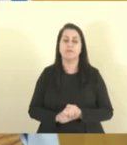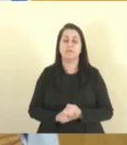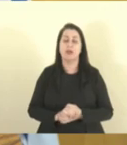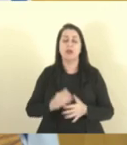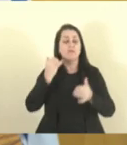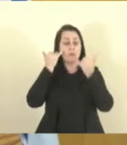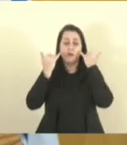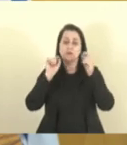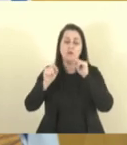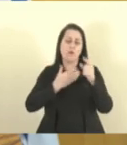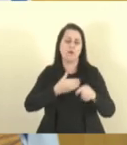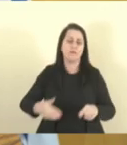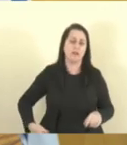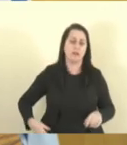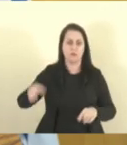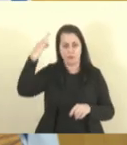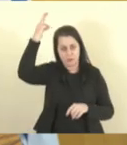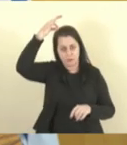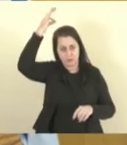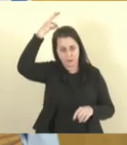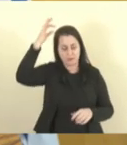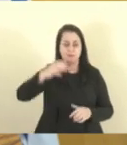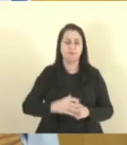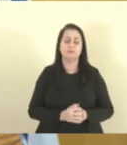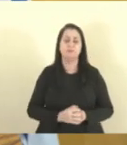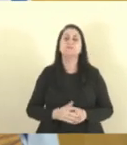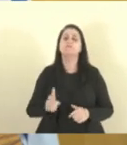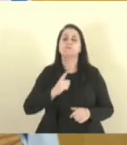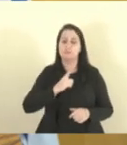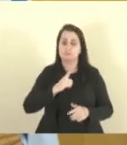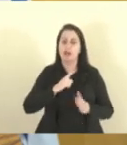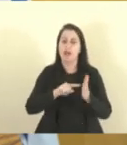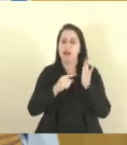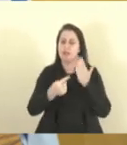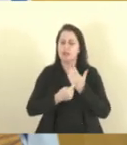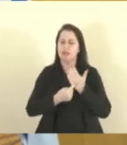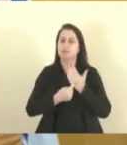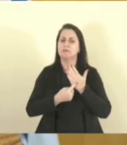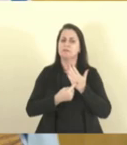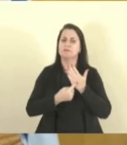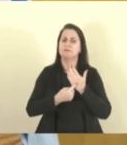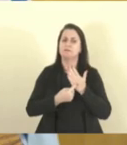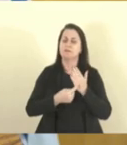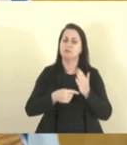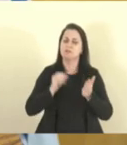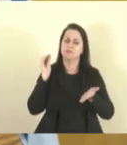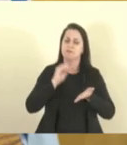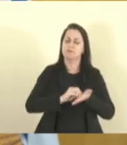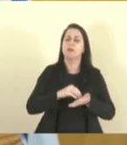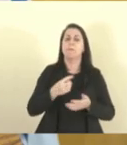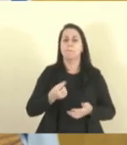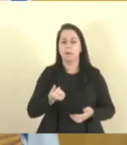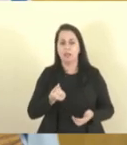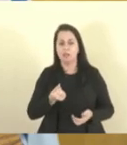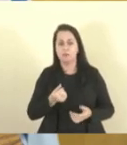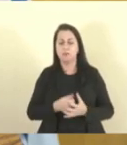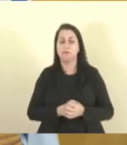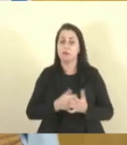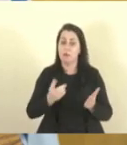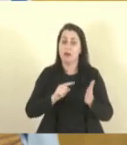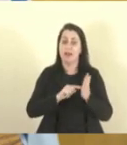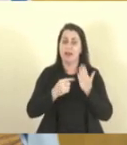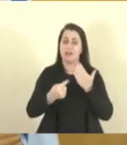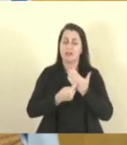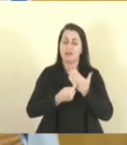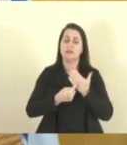governo do Estado de que está formando uma ata, construindo uma ata de registro de preço, e essa ata